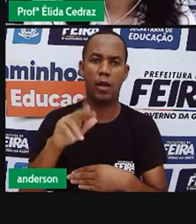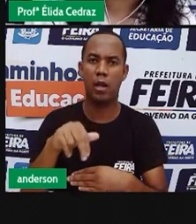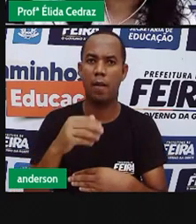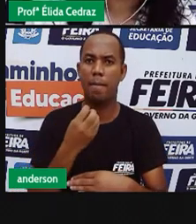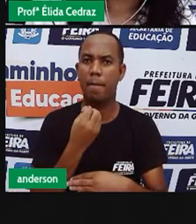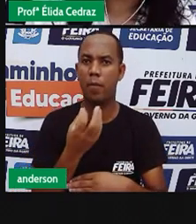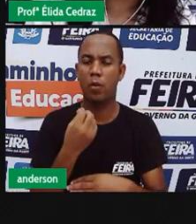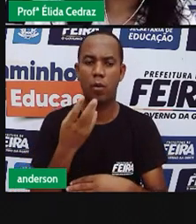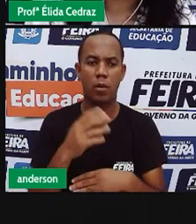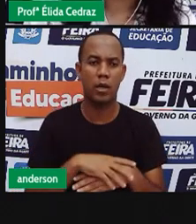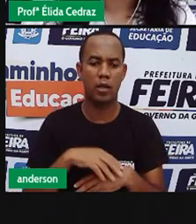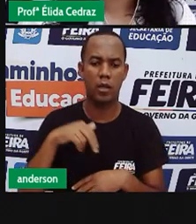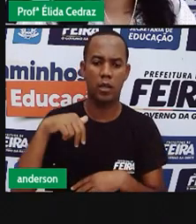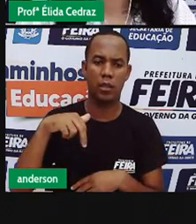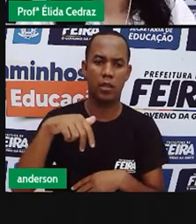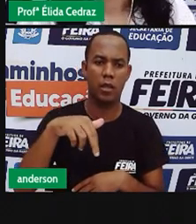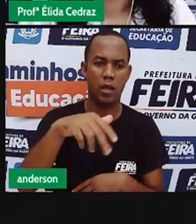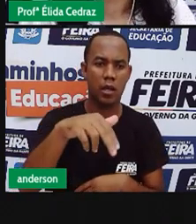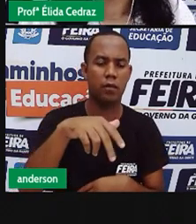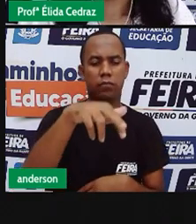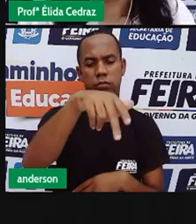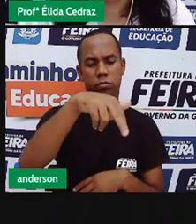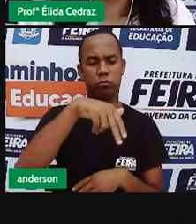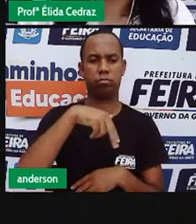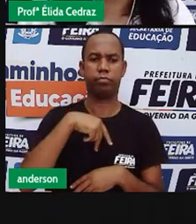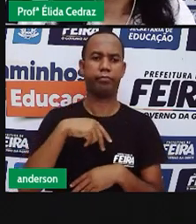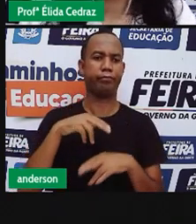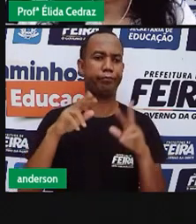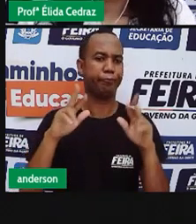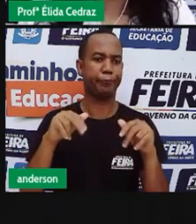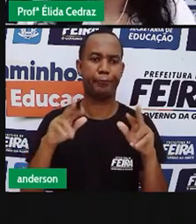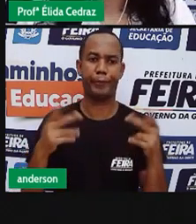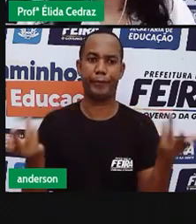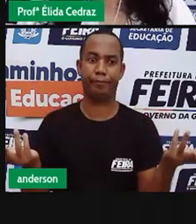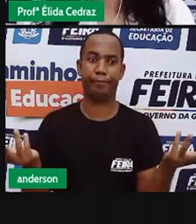andarmos ou dos carros transitários.